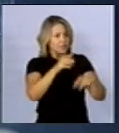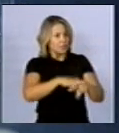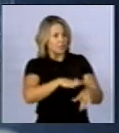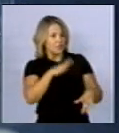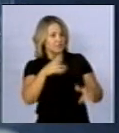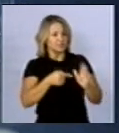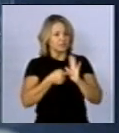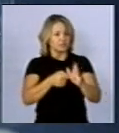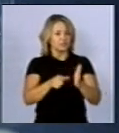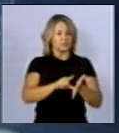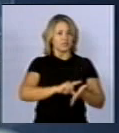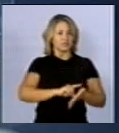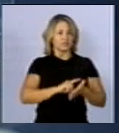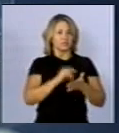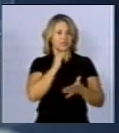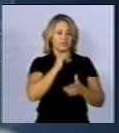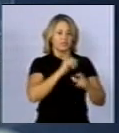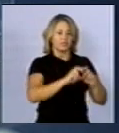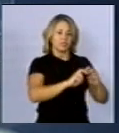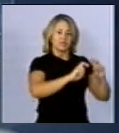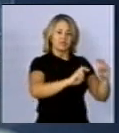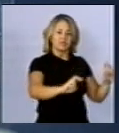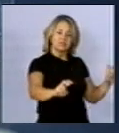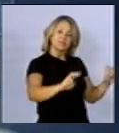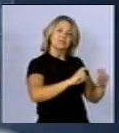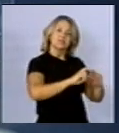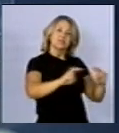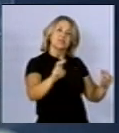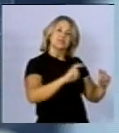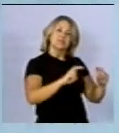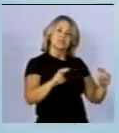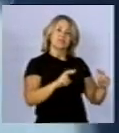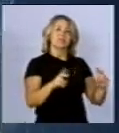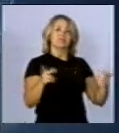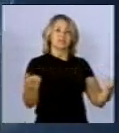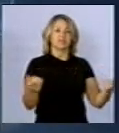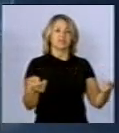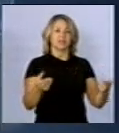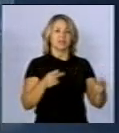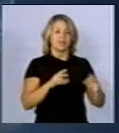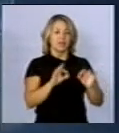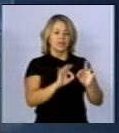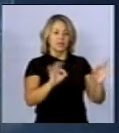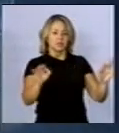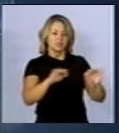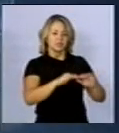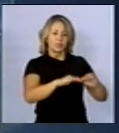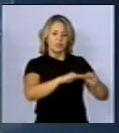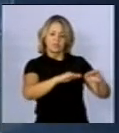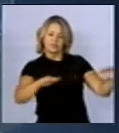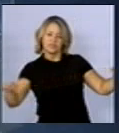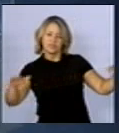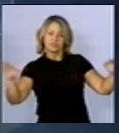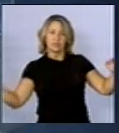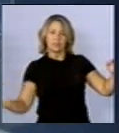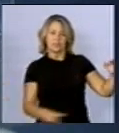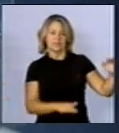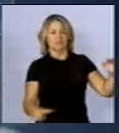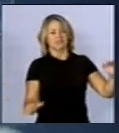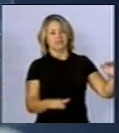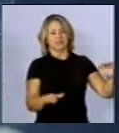mostrado antes, no caso da linha de transmissão, é campo mais intenso, diretamente embaixo dos condutores, e no limite da faixa, nós já estamos numa faixa baixa de campo,